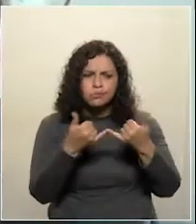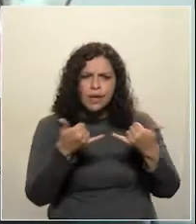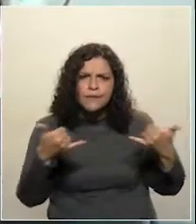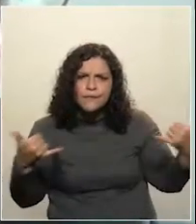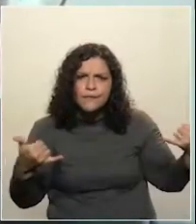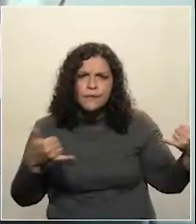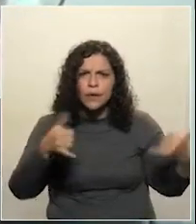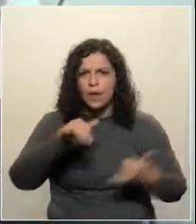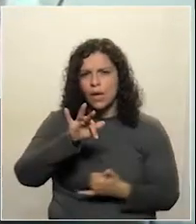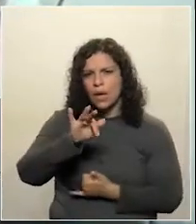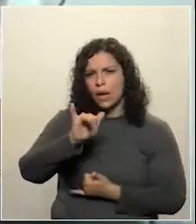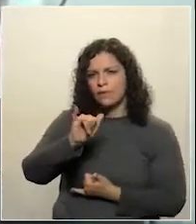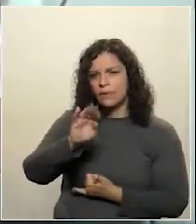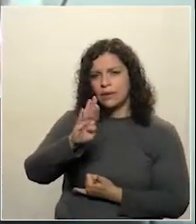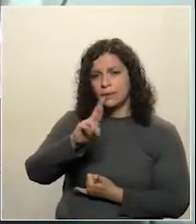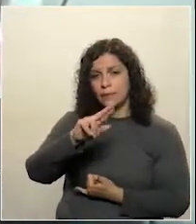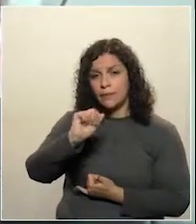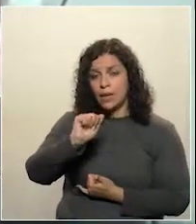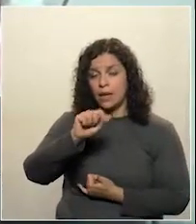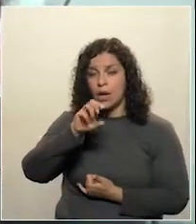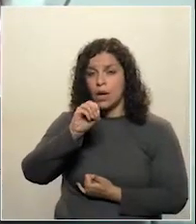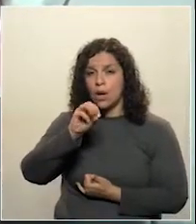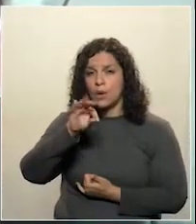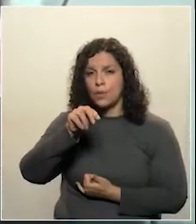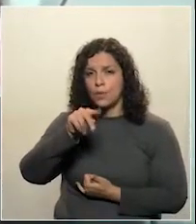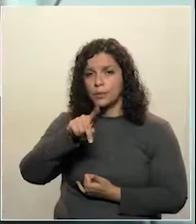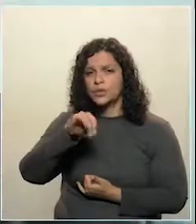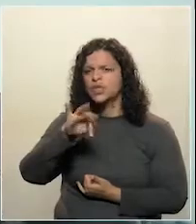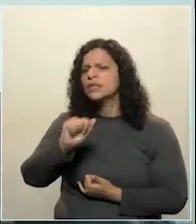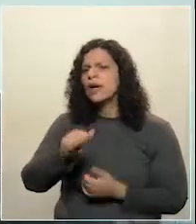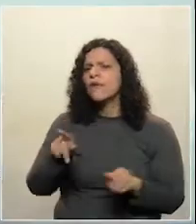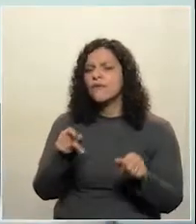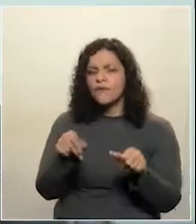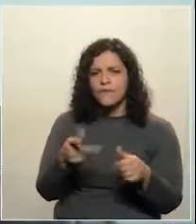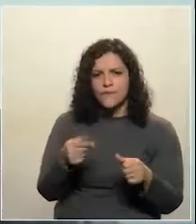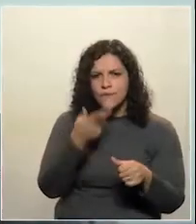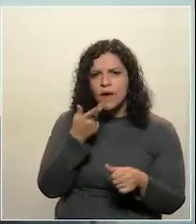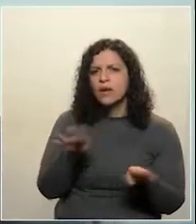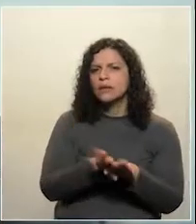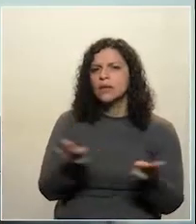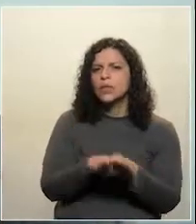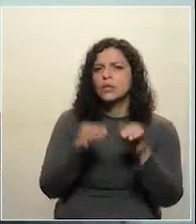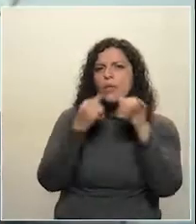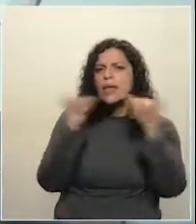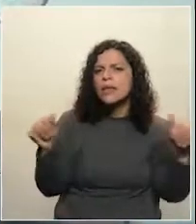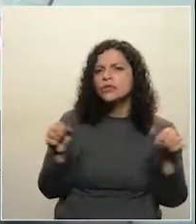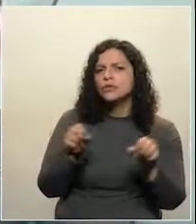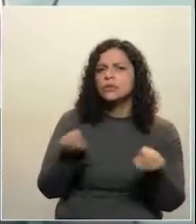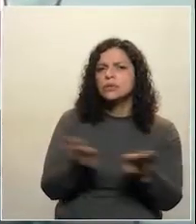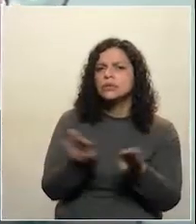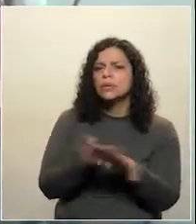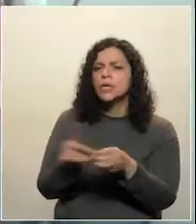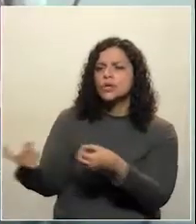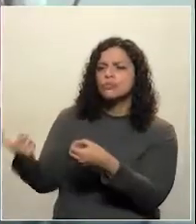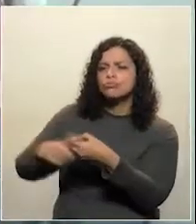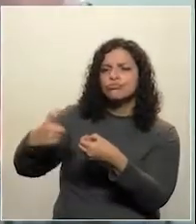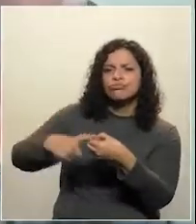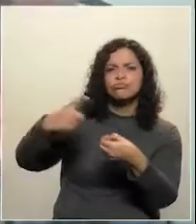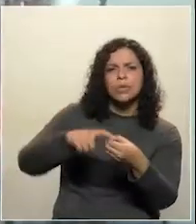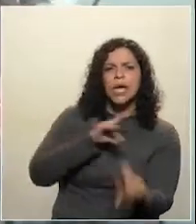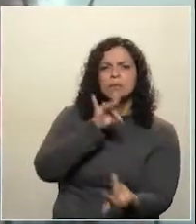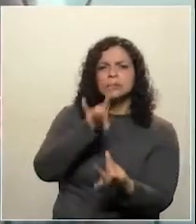falam em comercialização de energia, falam em fazer sociedade de propósito específico. Eu